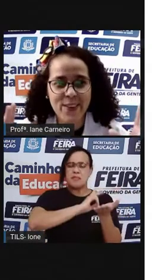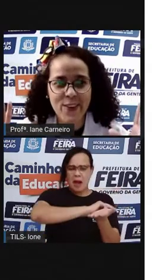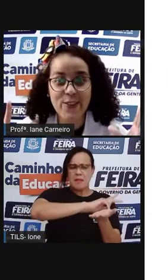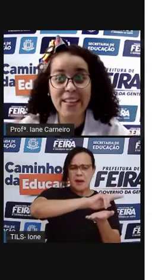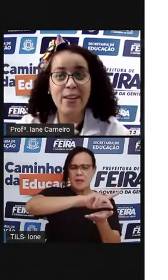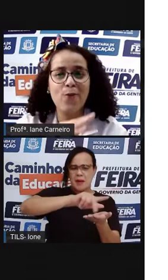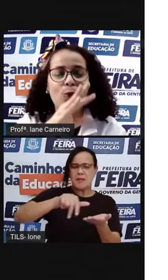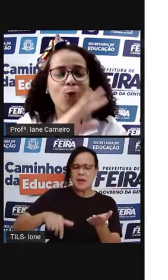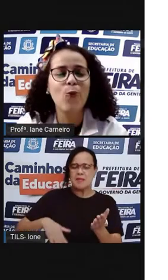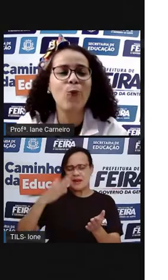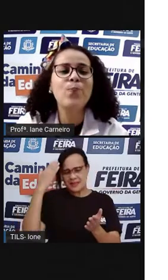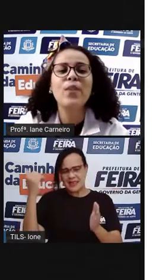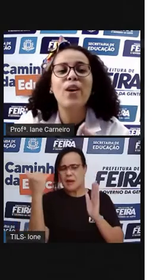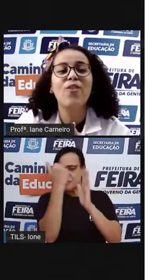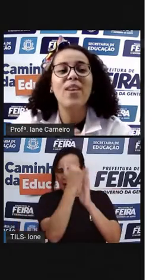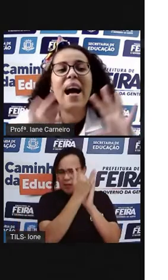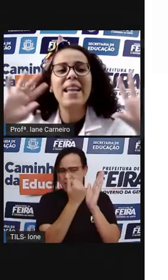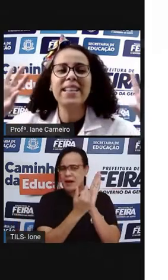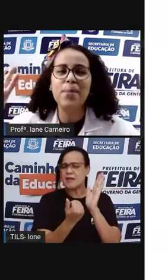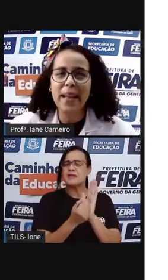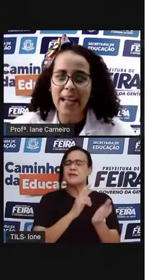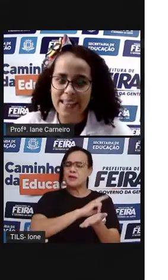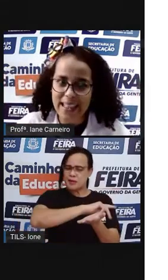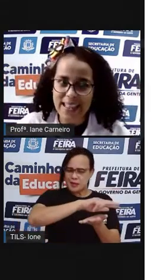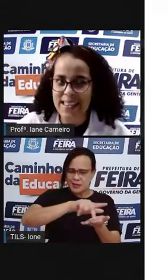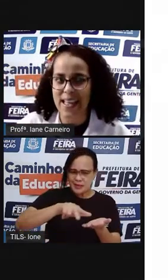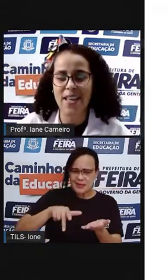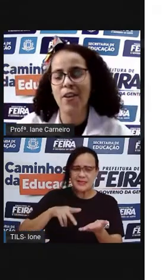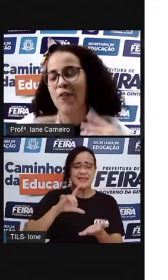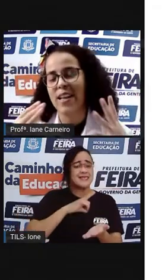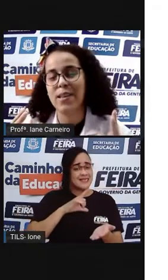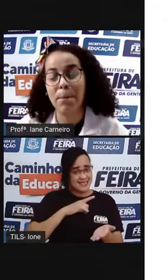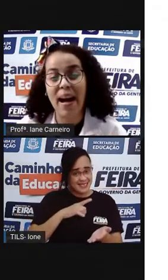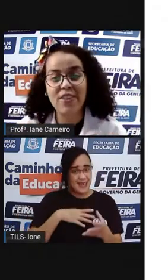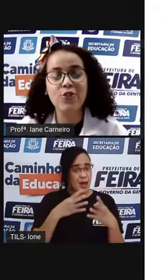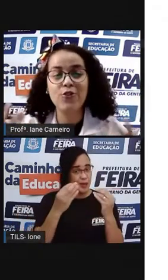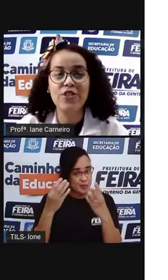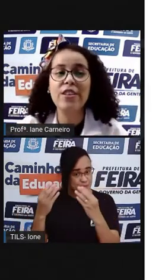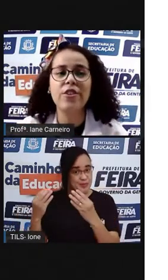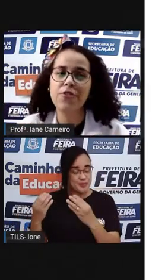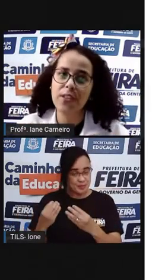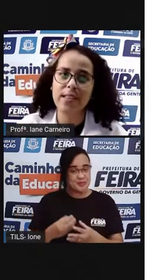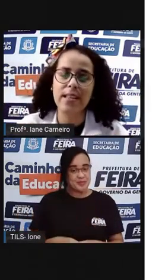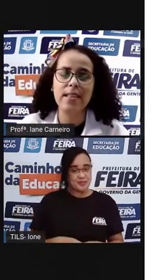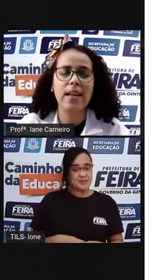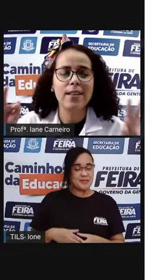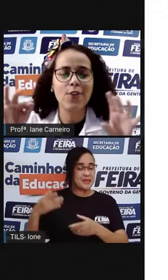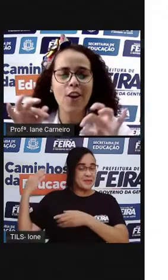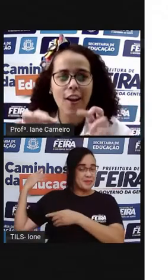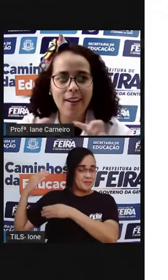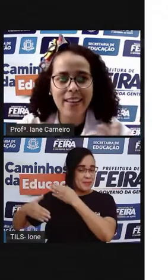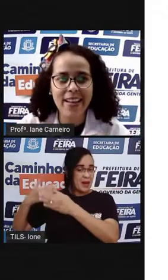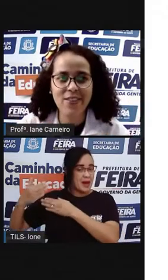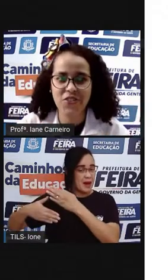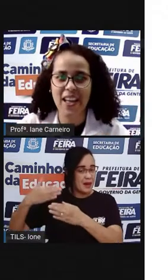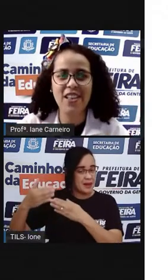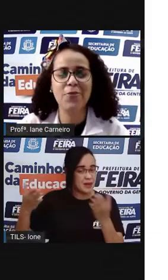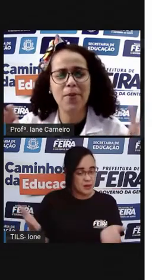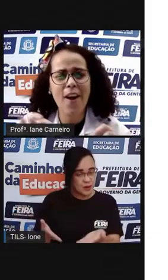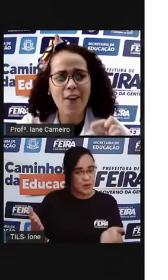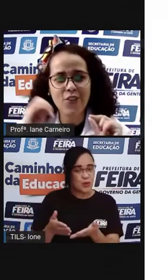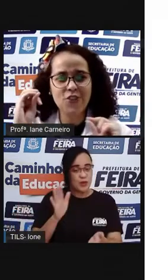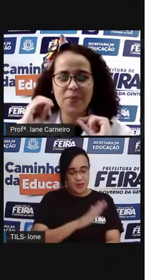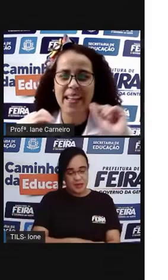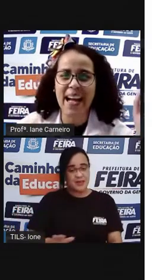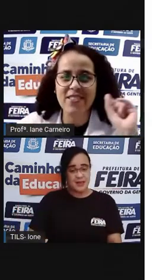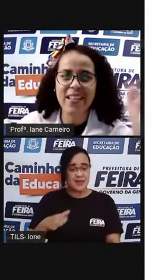repertório, Tem várias brincadeiras aí que fazem parte do dia a dia de vocês. Então, coloquem aí no chat.